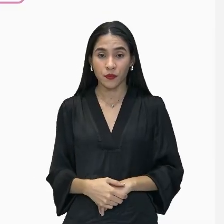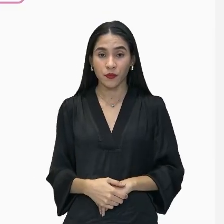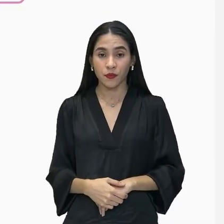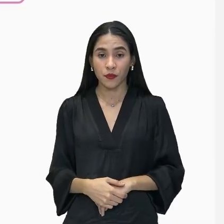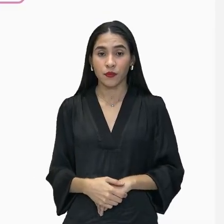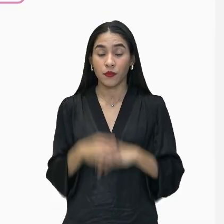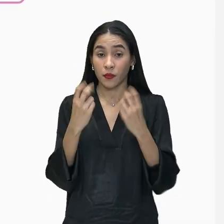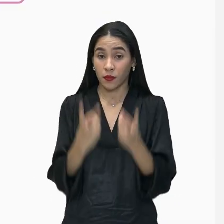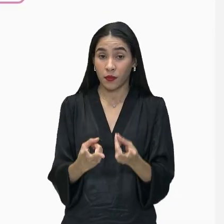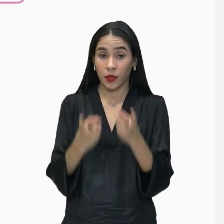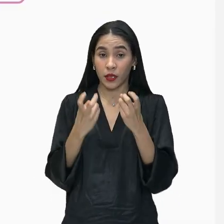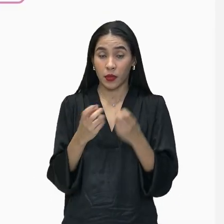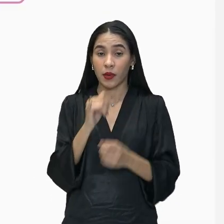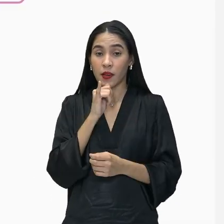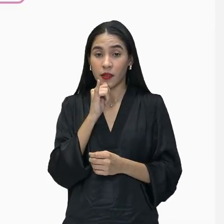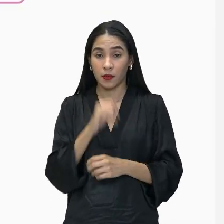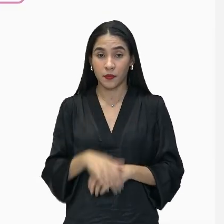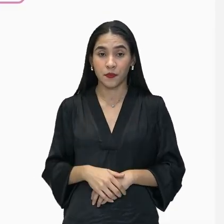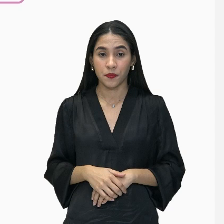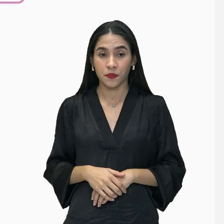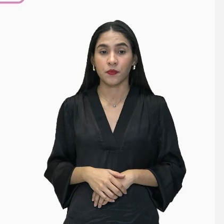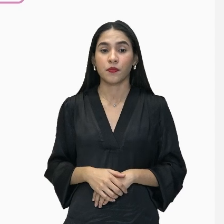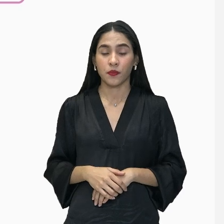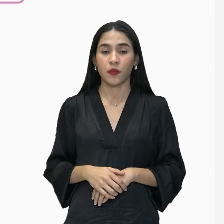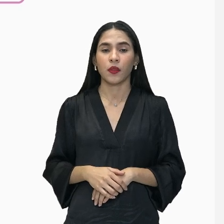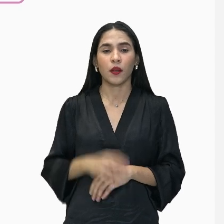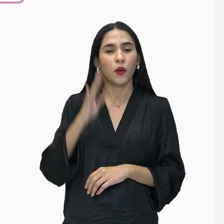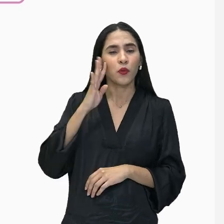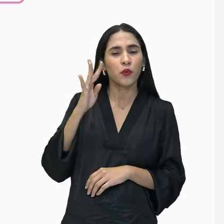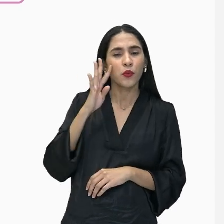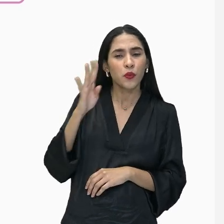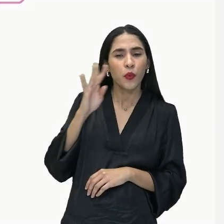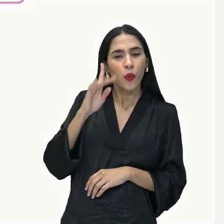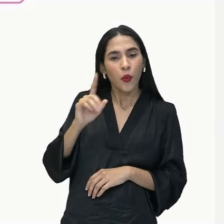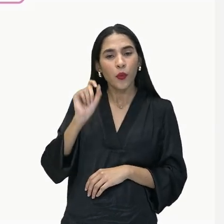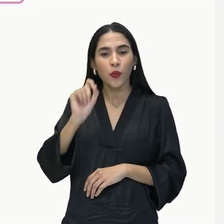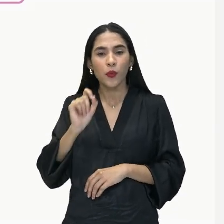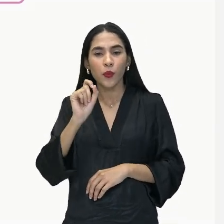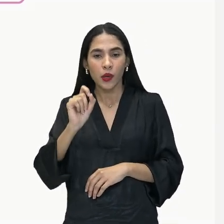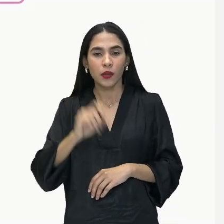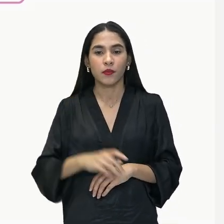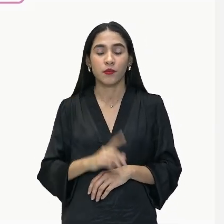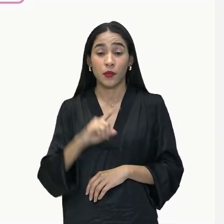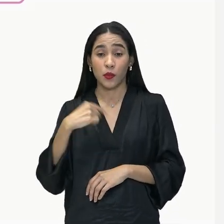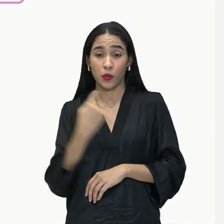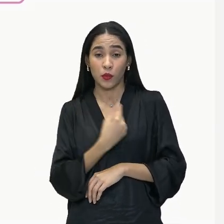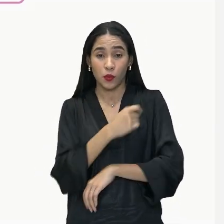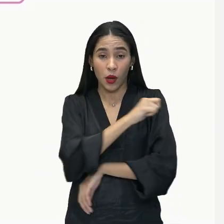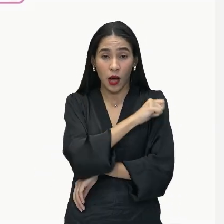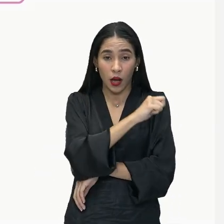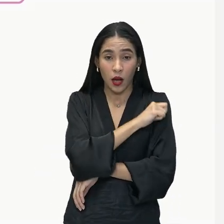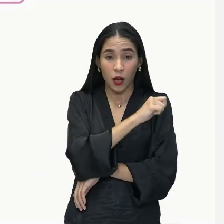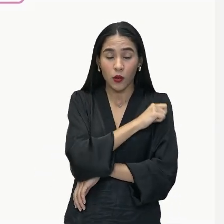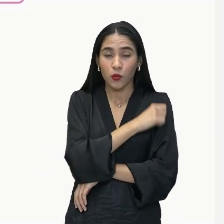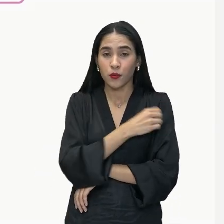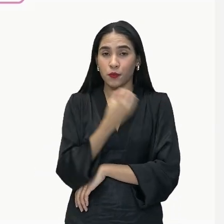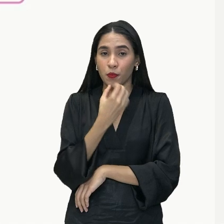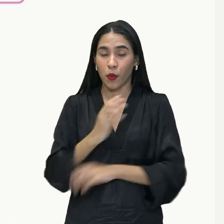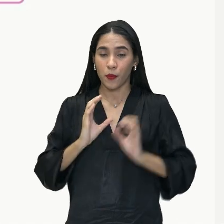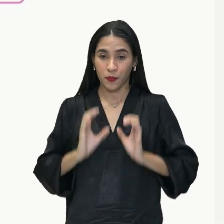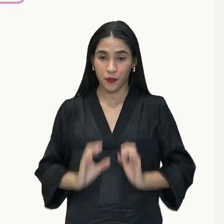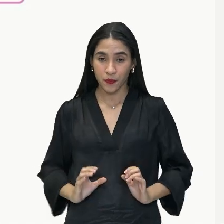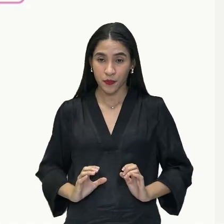Observem no nosso exemplo. Nosso maior sonho é este, que nossos alunos sejam bons